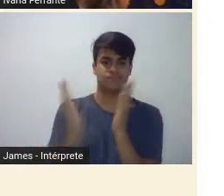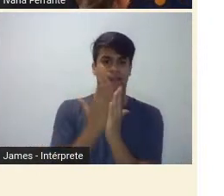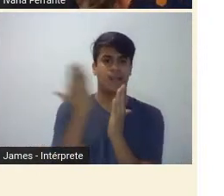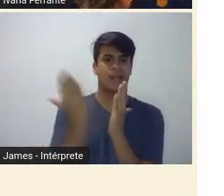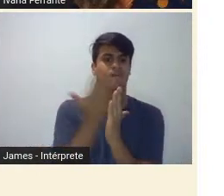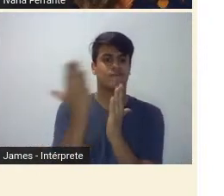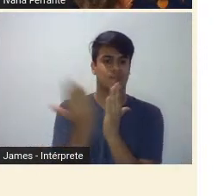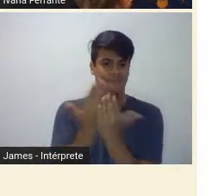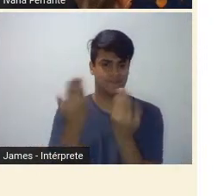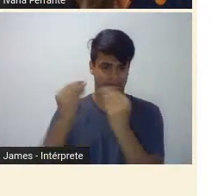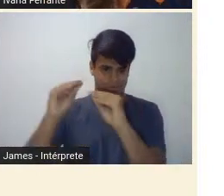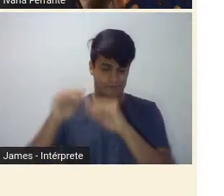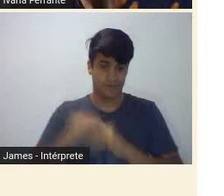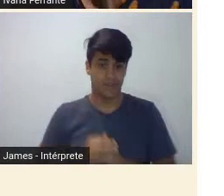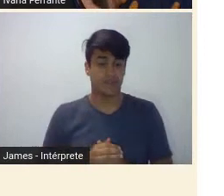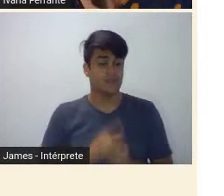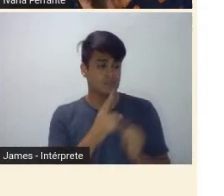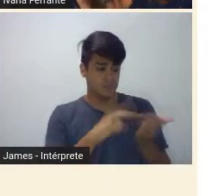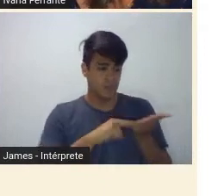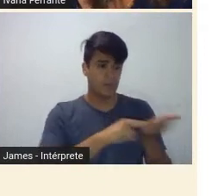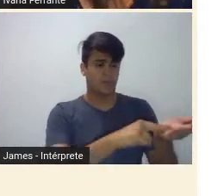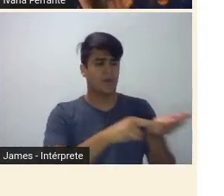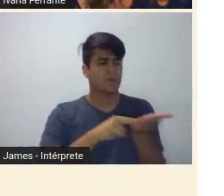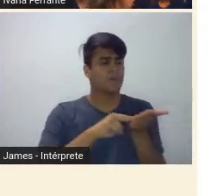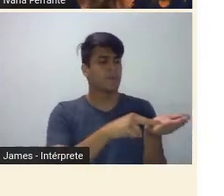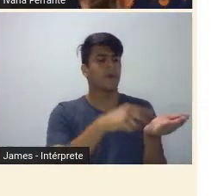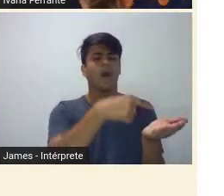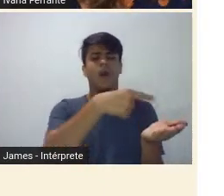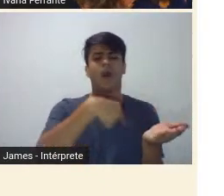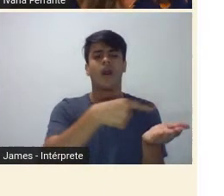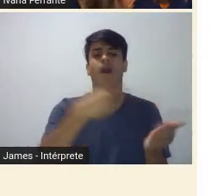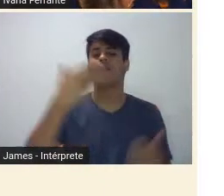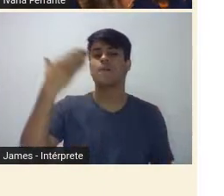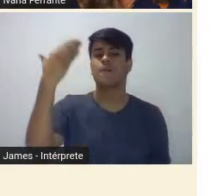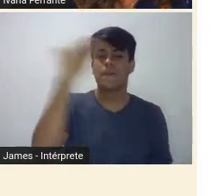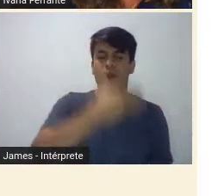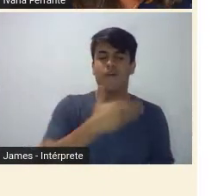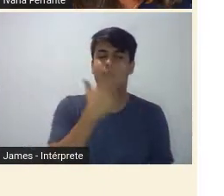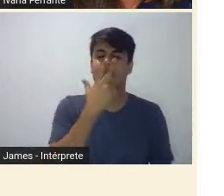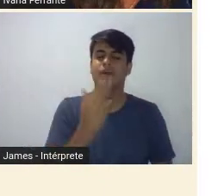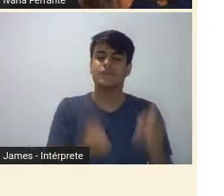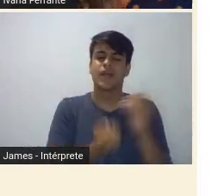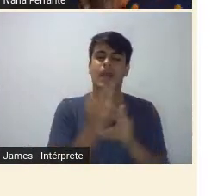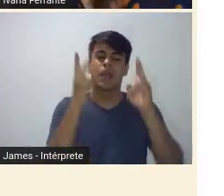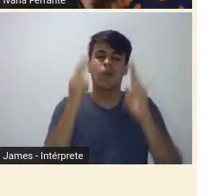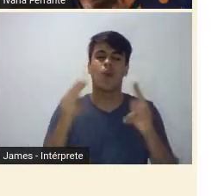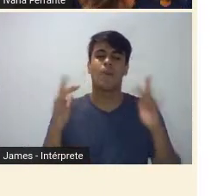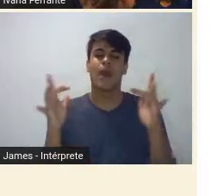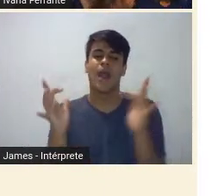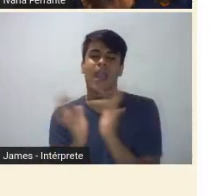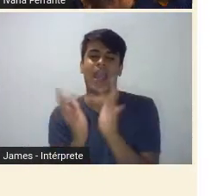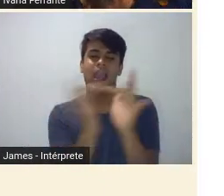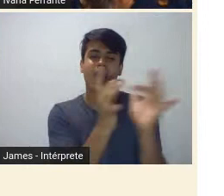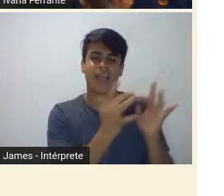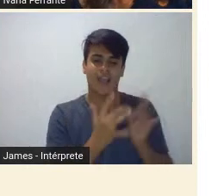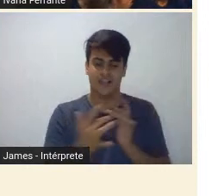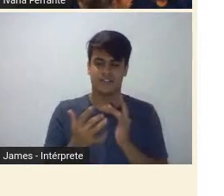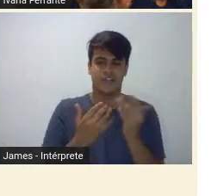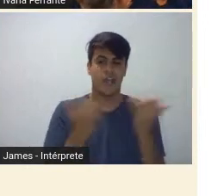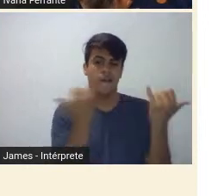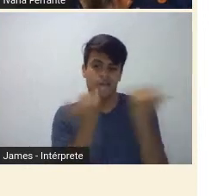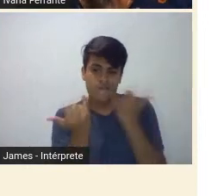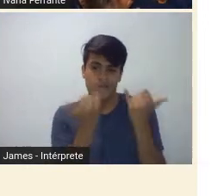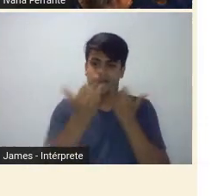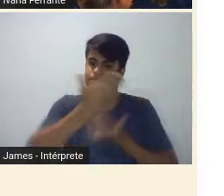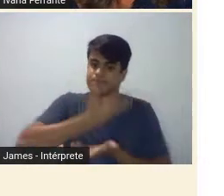afirmar que, naquela época, as cartas formavam uma rede de informações, colaborações e trocas de